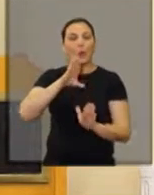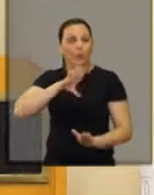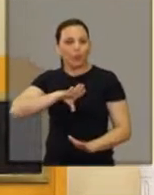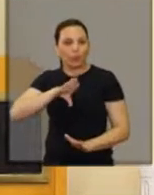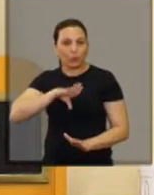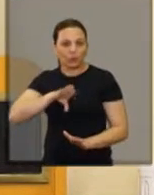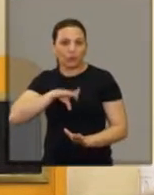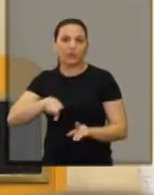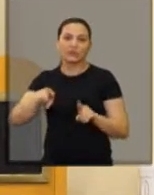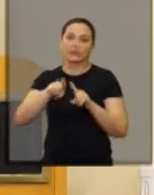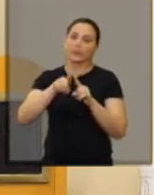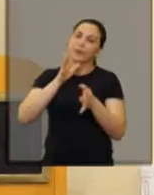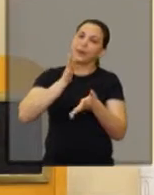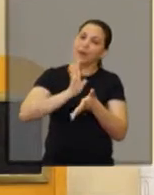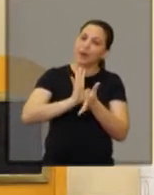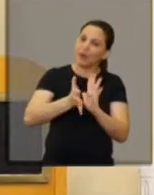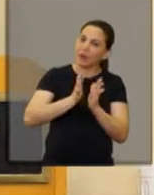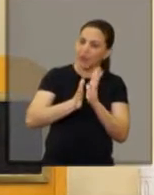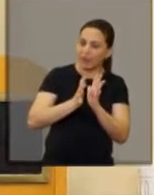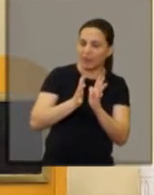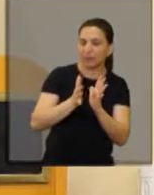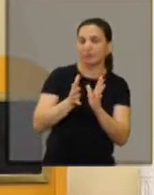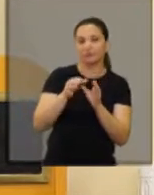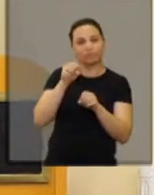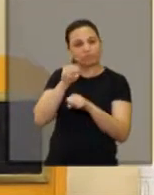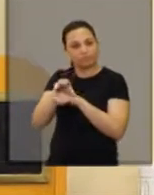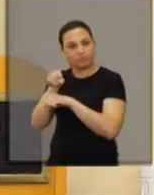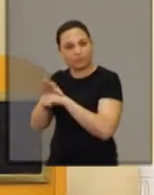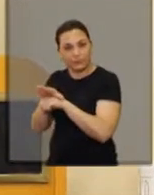portuguesa, e da língua brasileira de sinais,